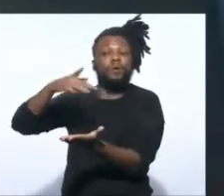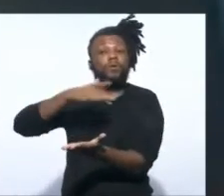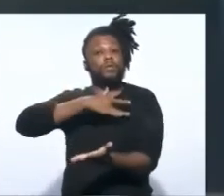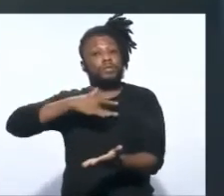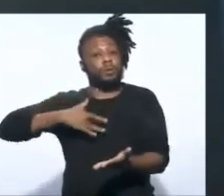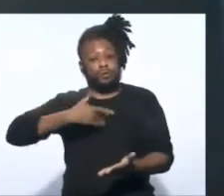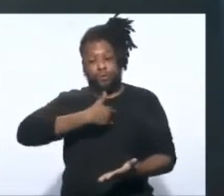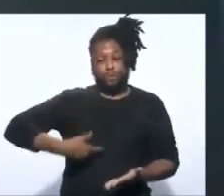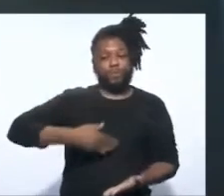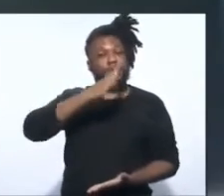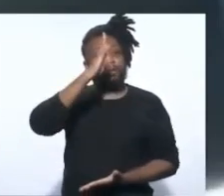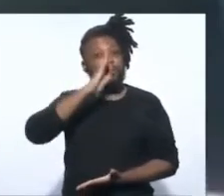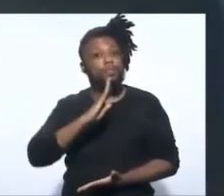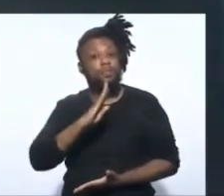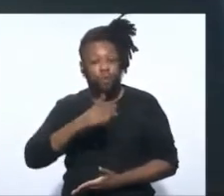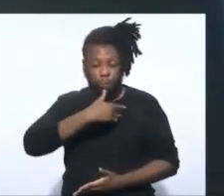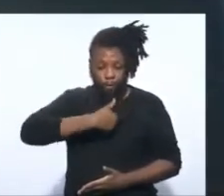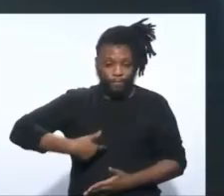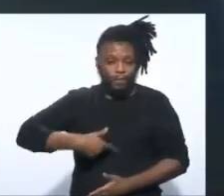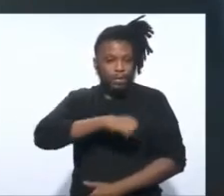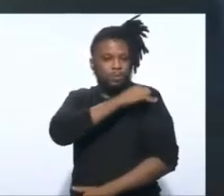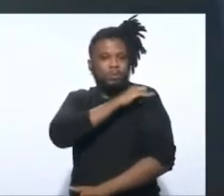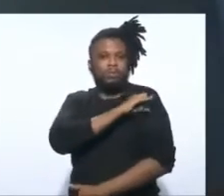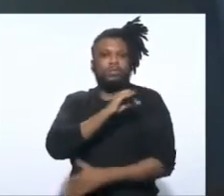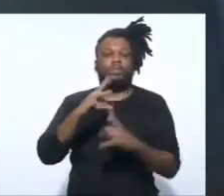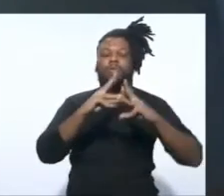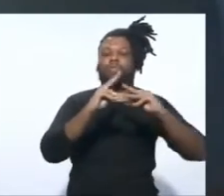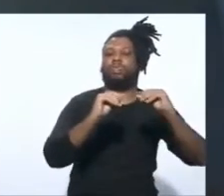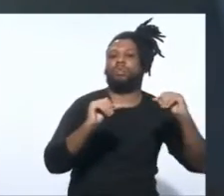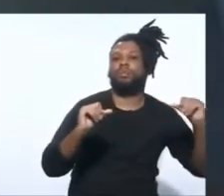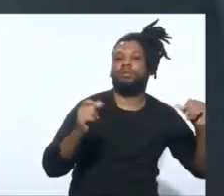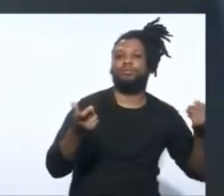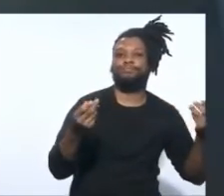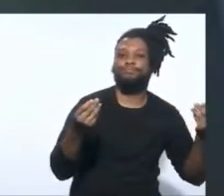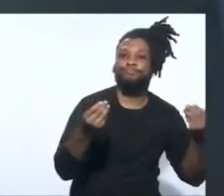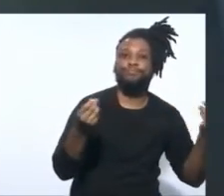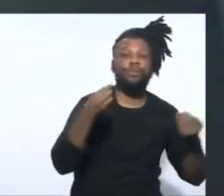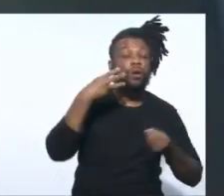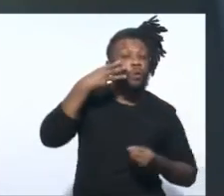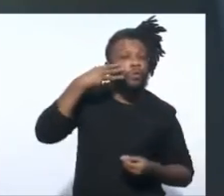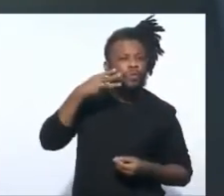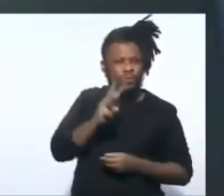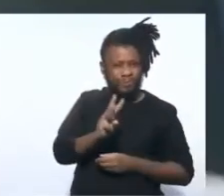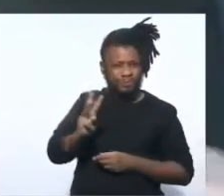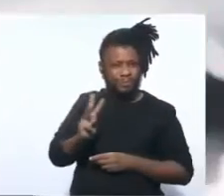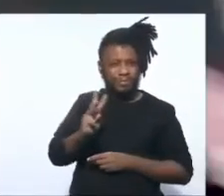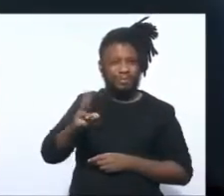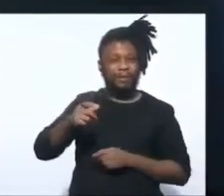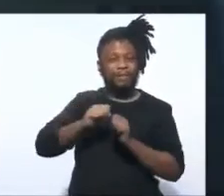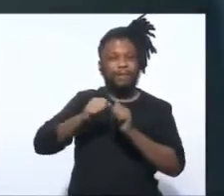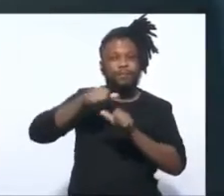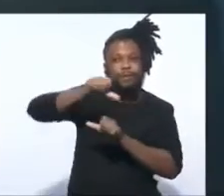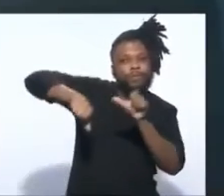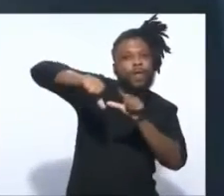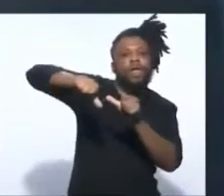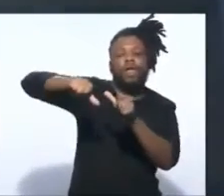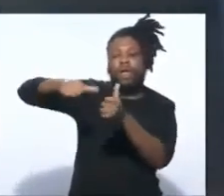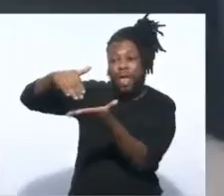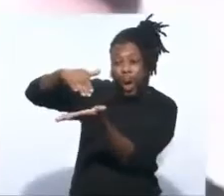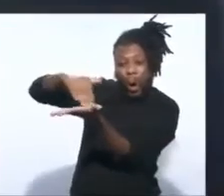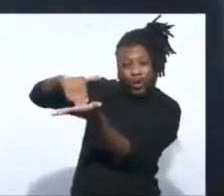O governo do estado do Rio de Janeiro está se dissolvendo. O Wilson Witzel fez uma reforma, trocou todo o